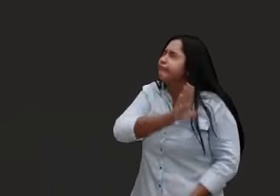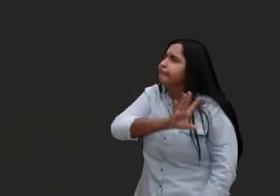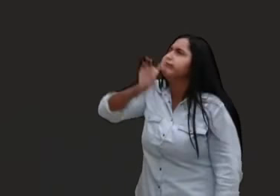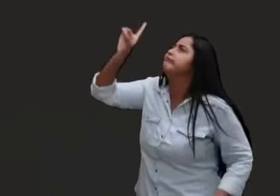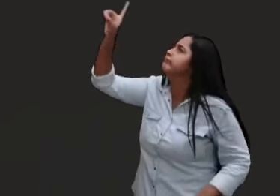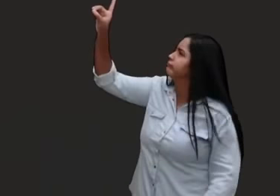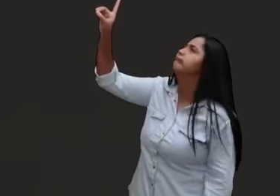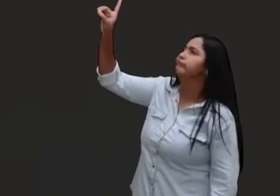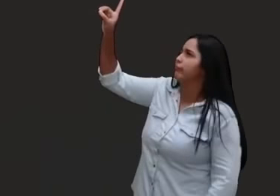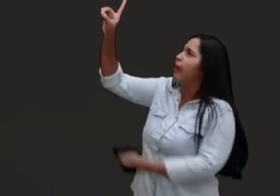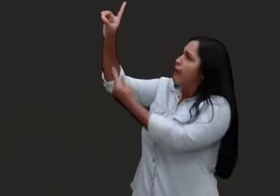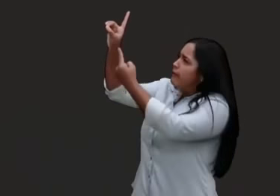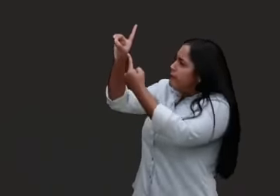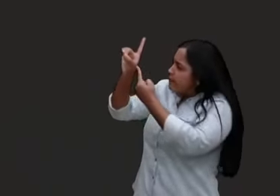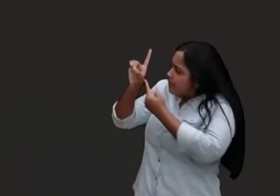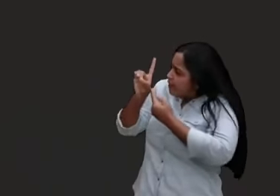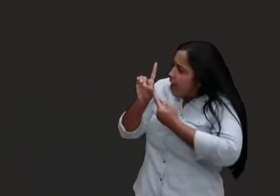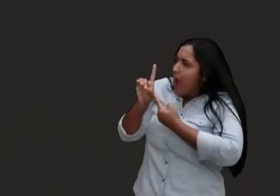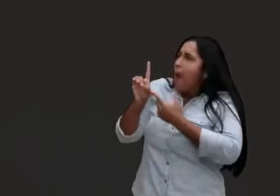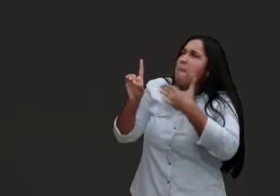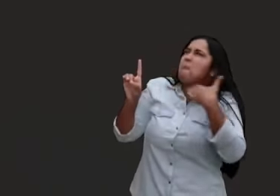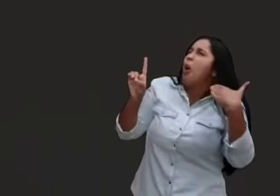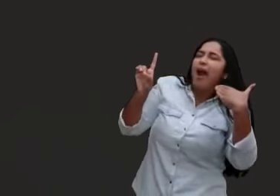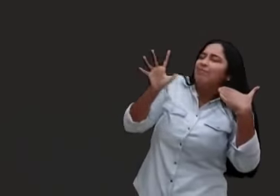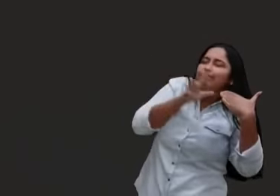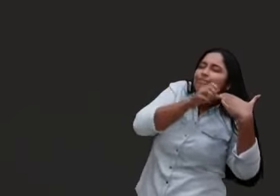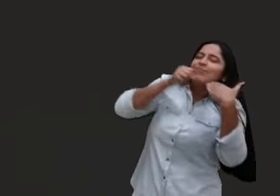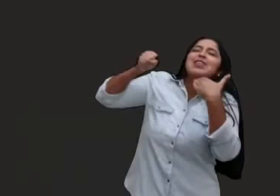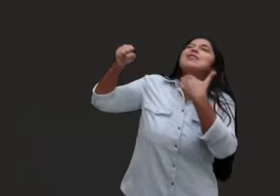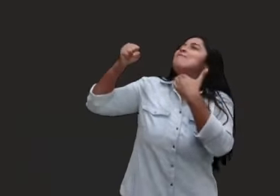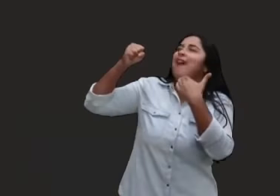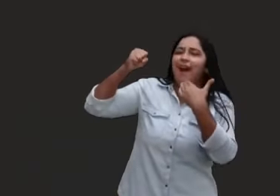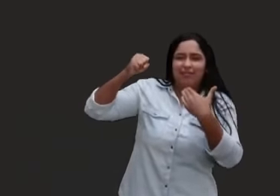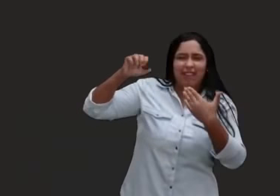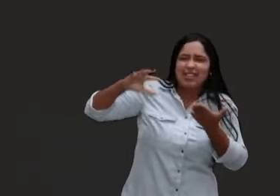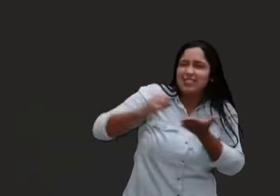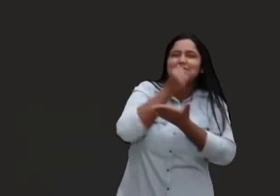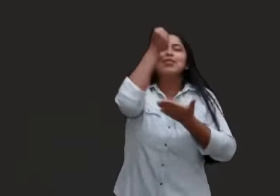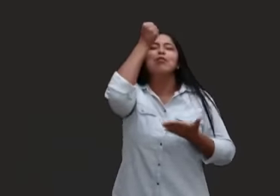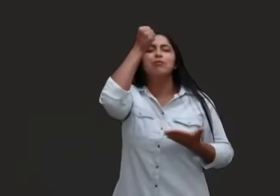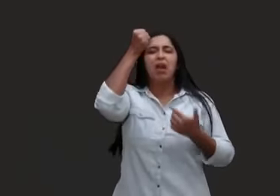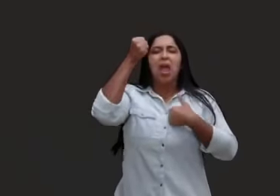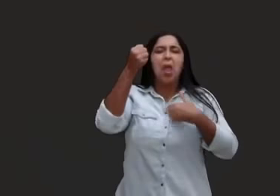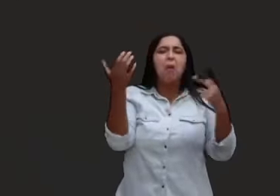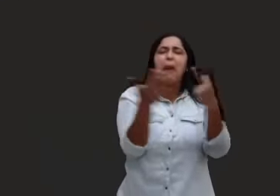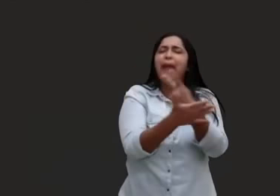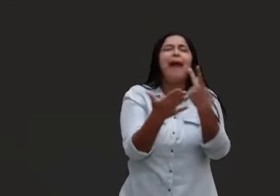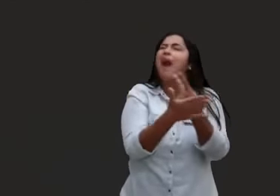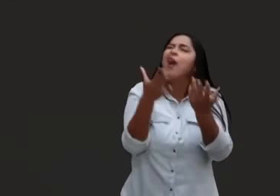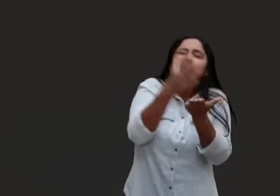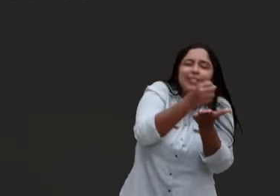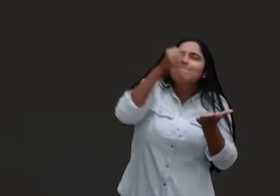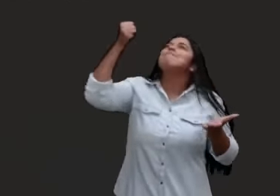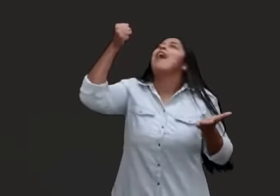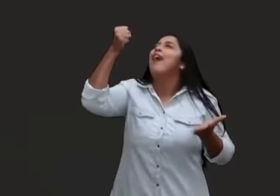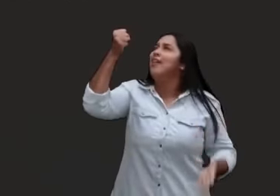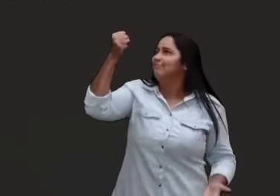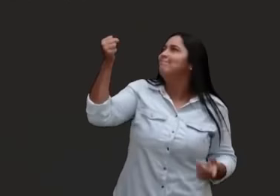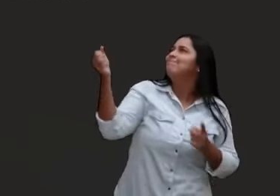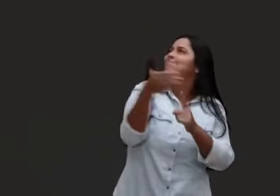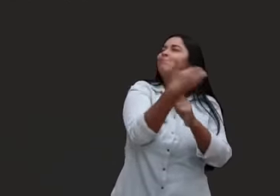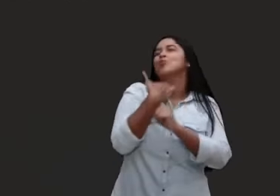e livraste os meus olhos das lágrimas, os meus pés de tropeçar, para que eu pudesse andar